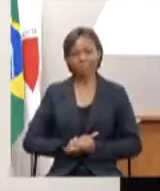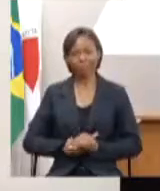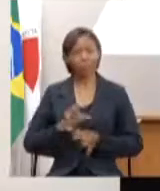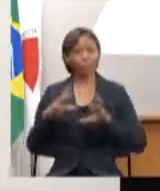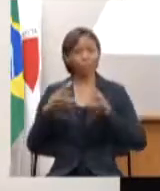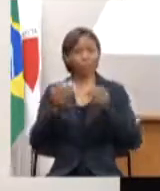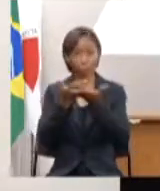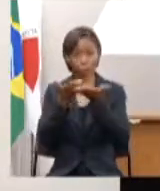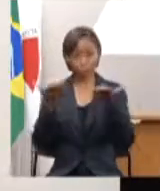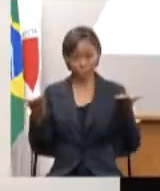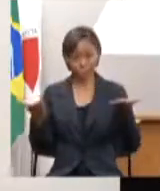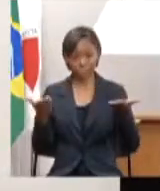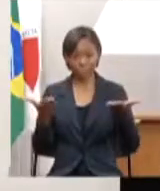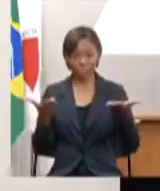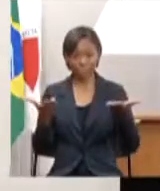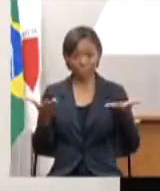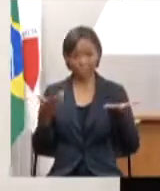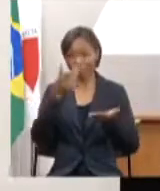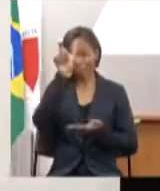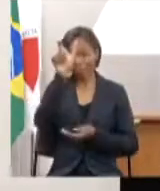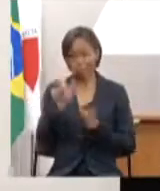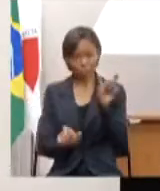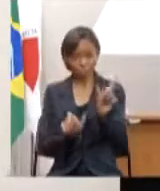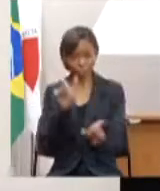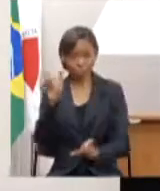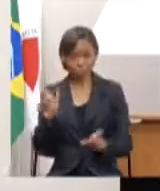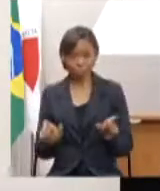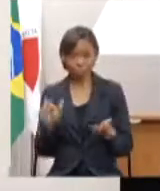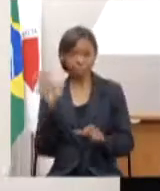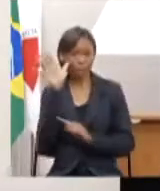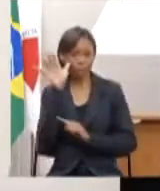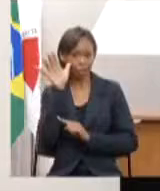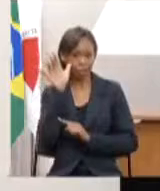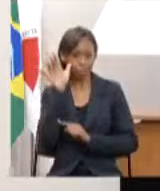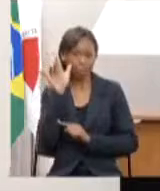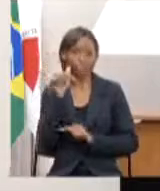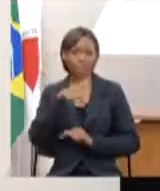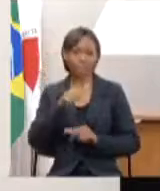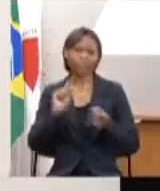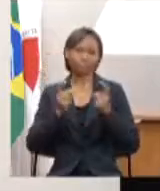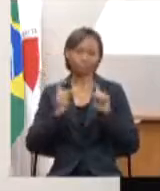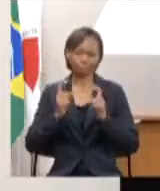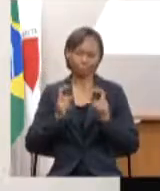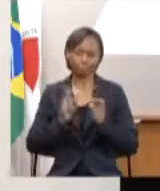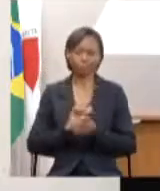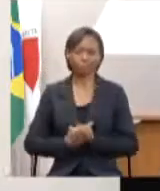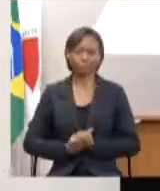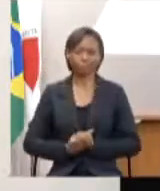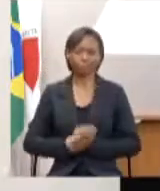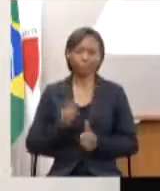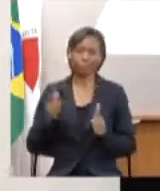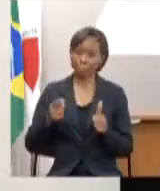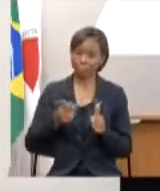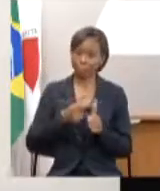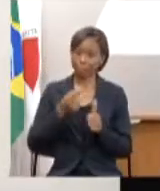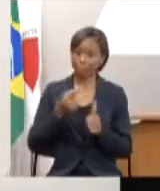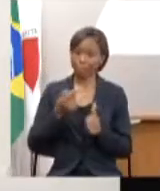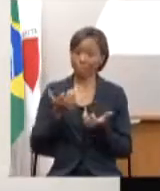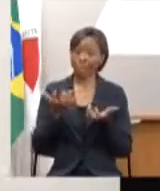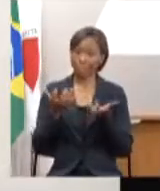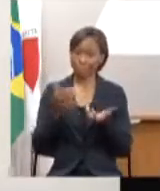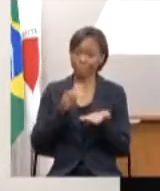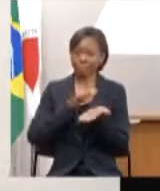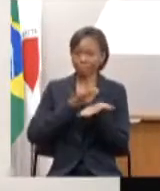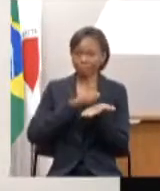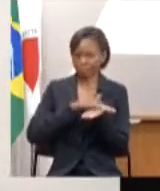acompanha os trabalhos aqui da reunião conjunta. Primeiro, parabenizar o deputado